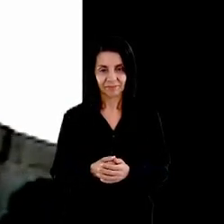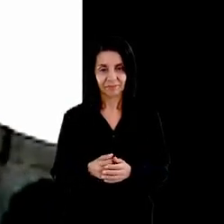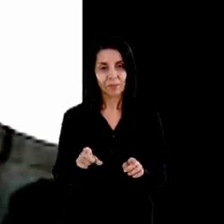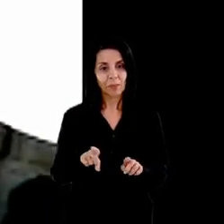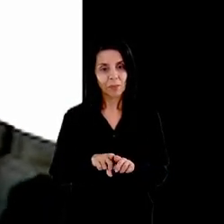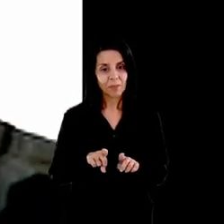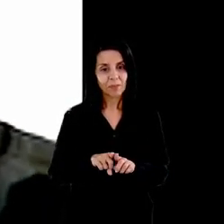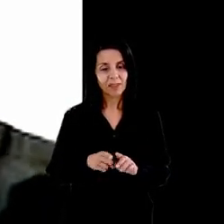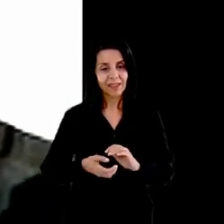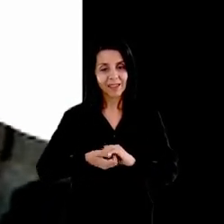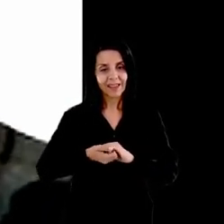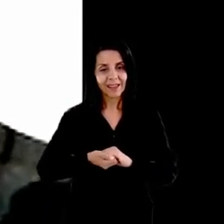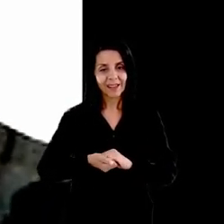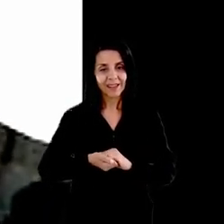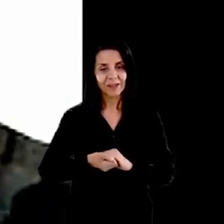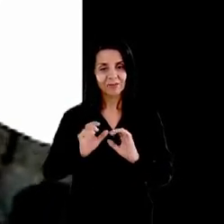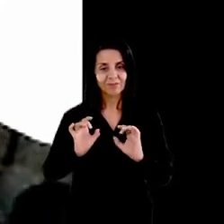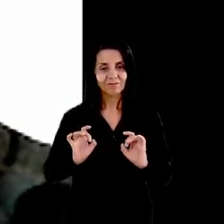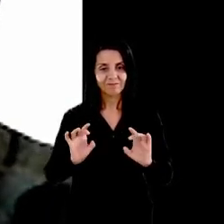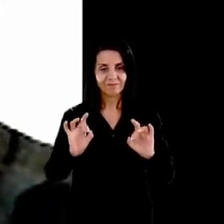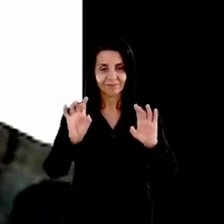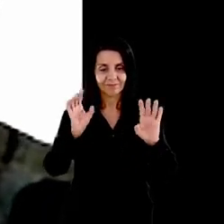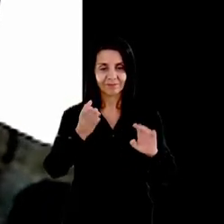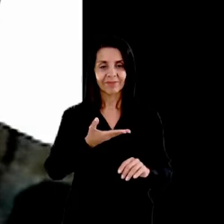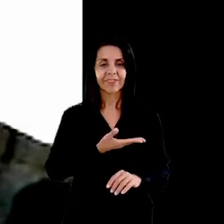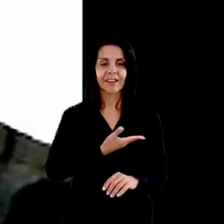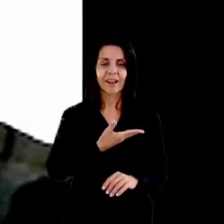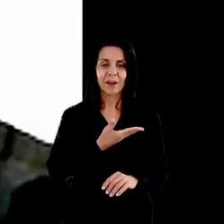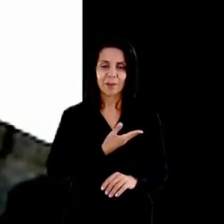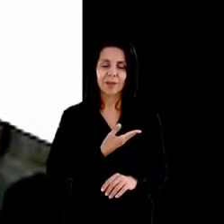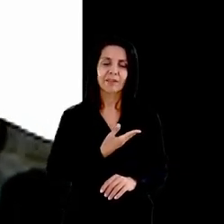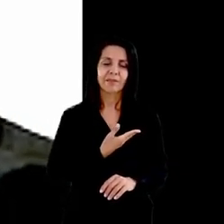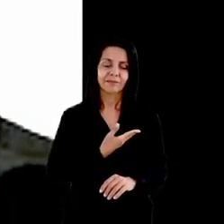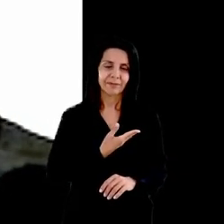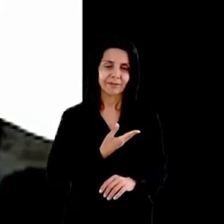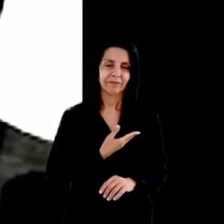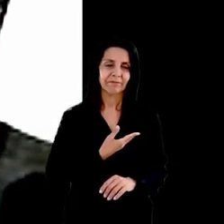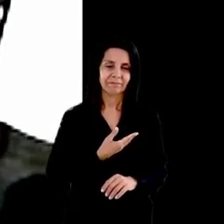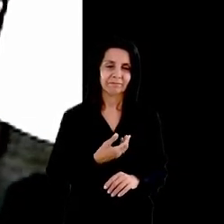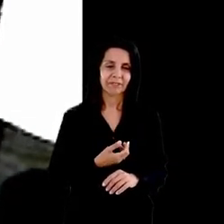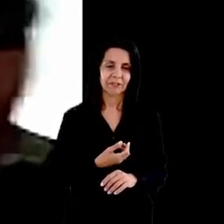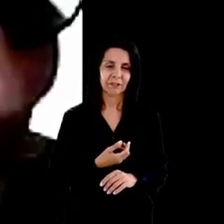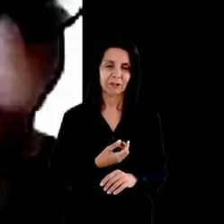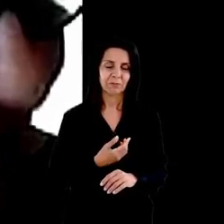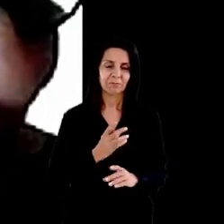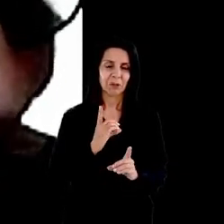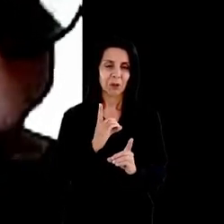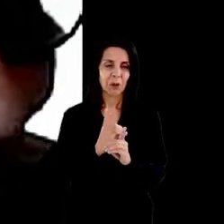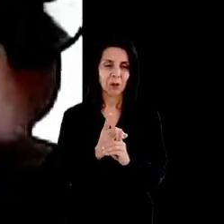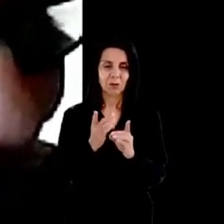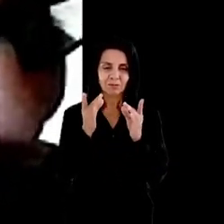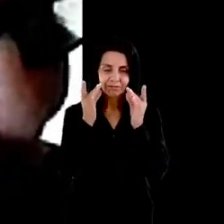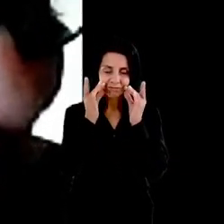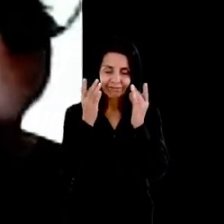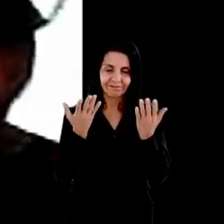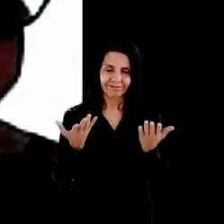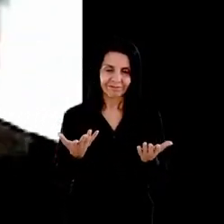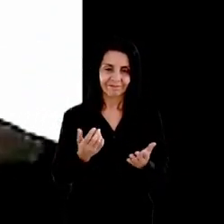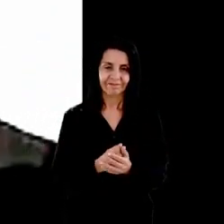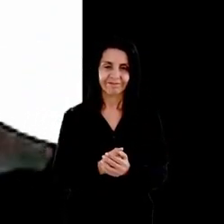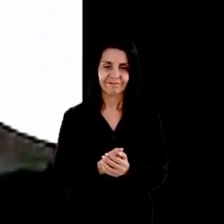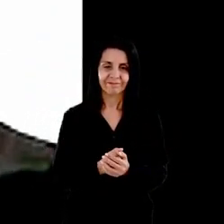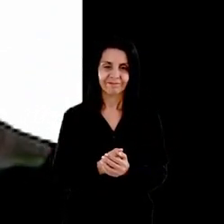saudação especial para alguns amigos que faz tempo que a gente não se encontra que o doutor Olimpo até a doutora